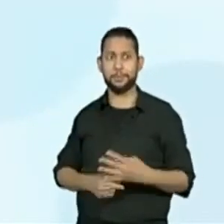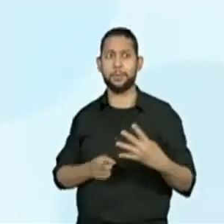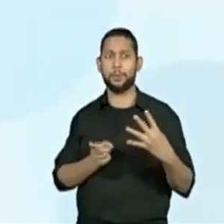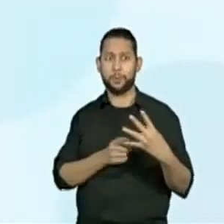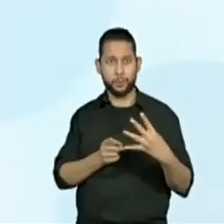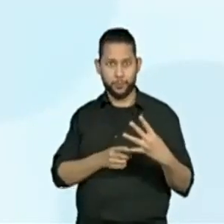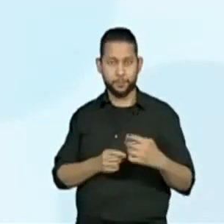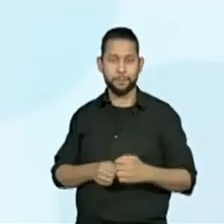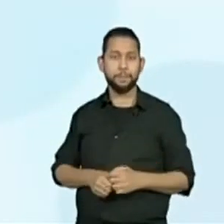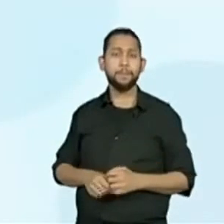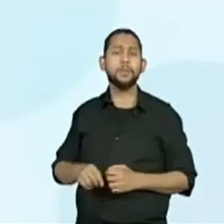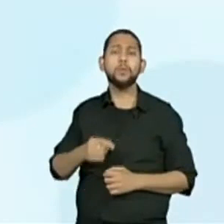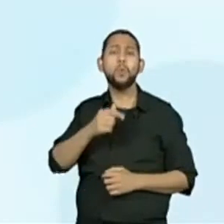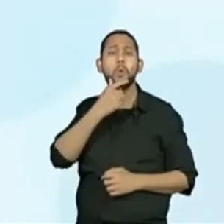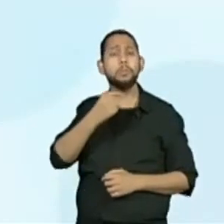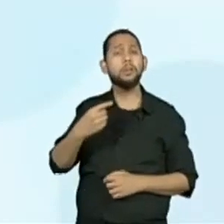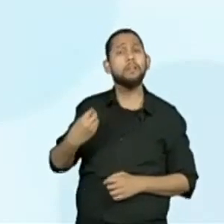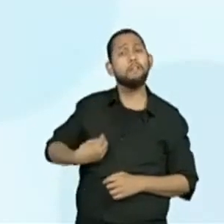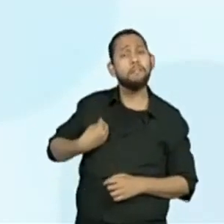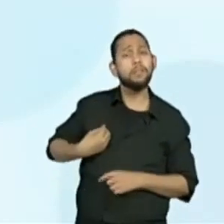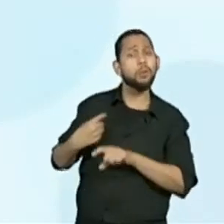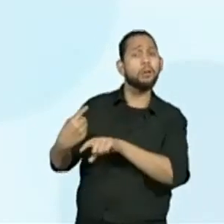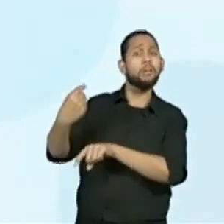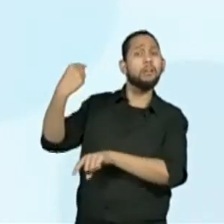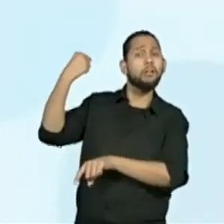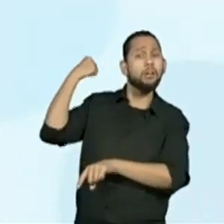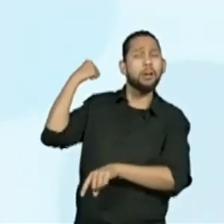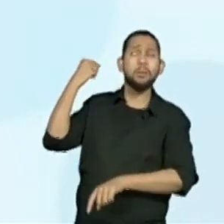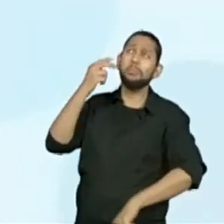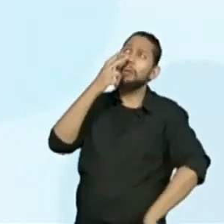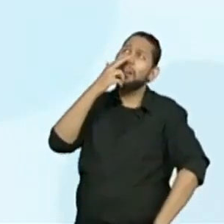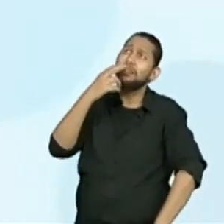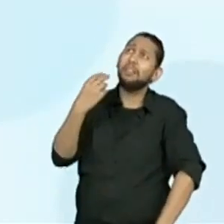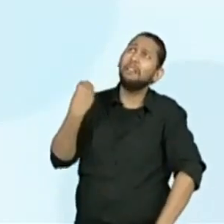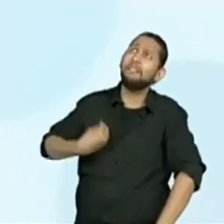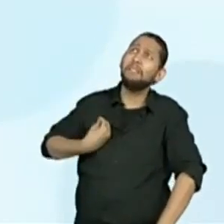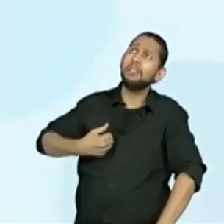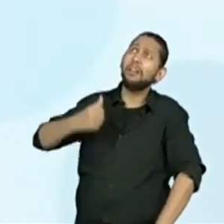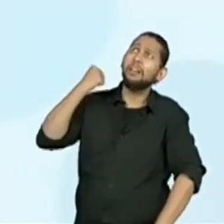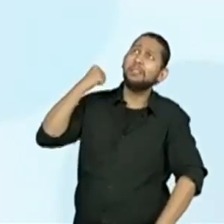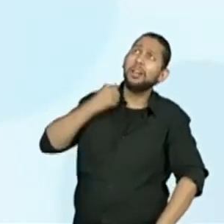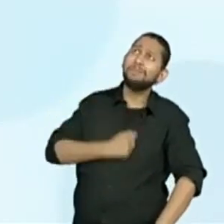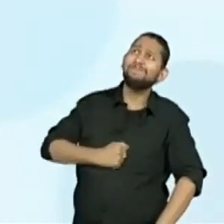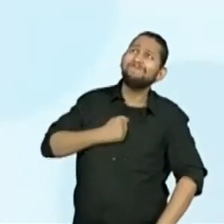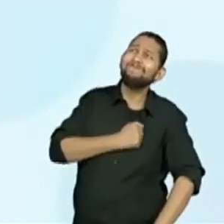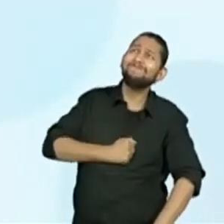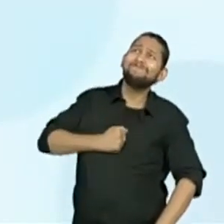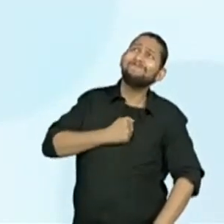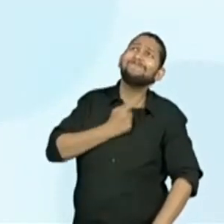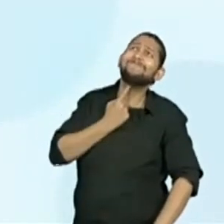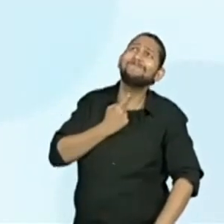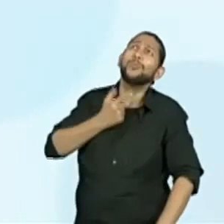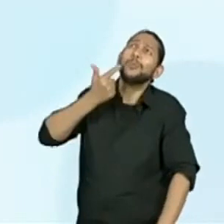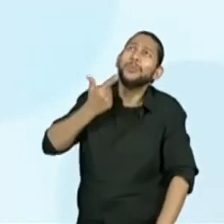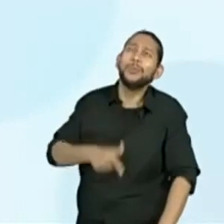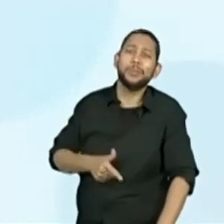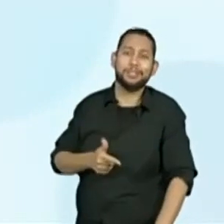aqui, o último. São despertados sentimentos de saudade. Do bem perdido,